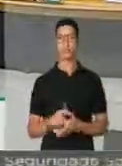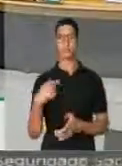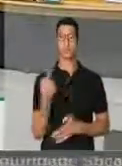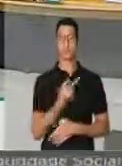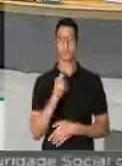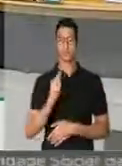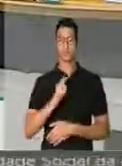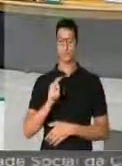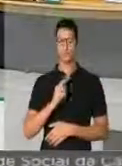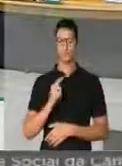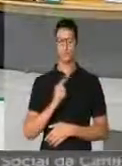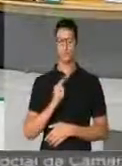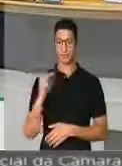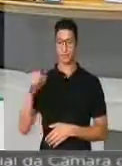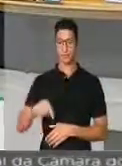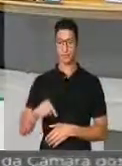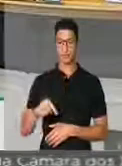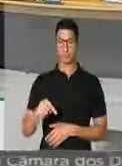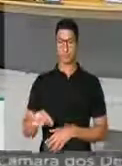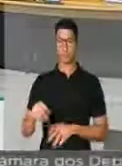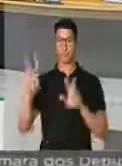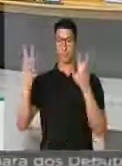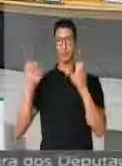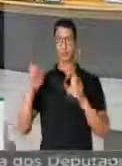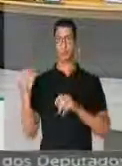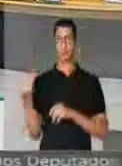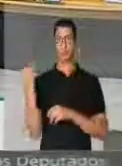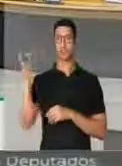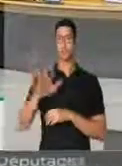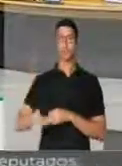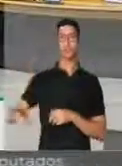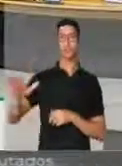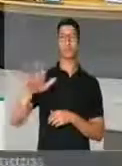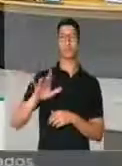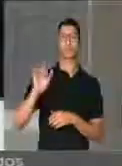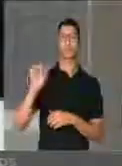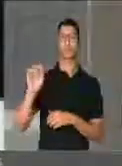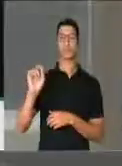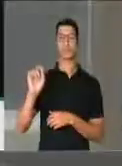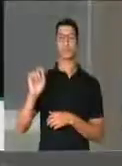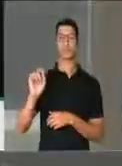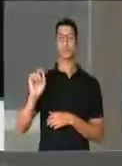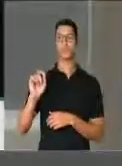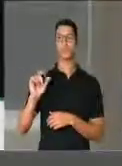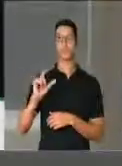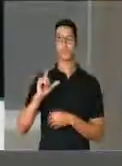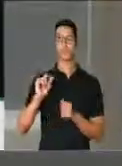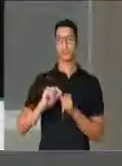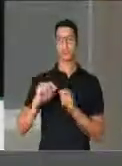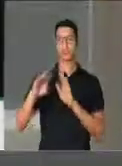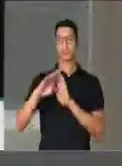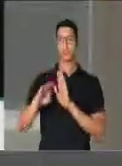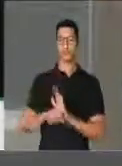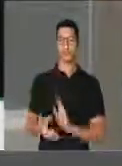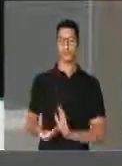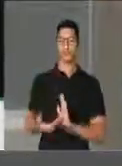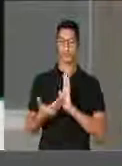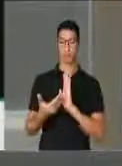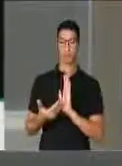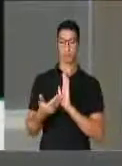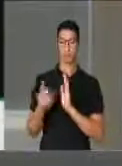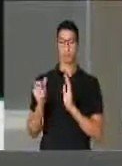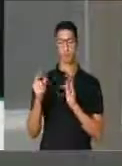nós temos, senhor presidente, assuntos de repercussão geral que tomam a agenda desta Casa,